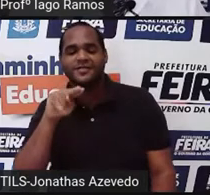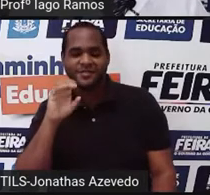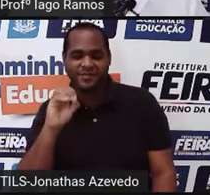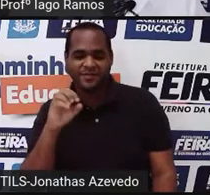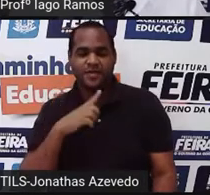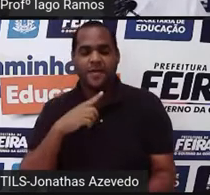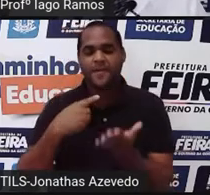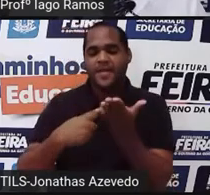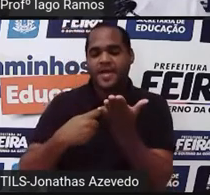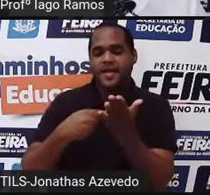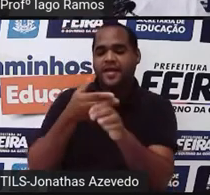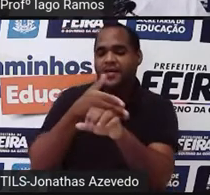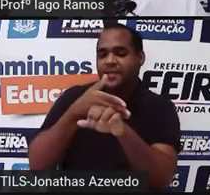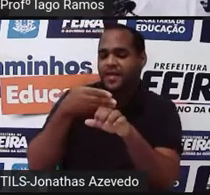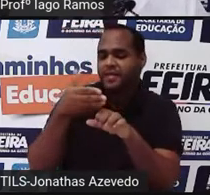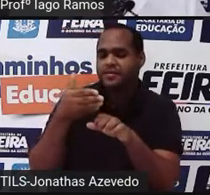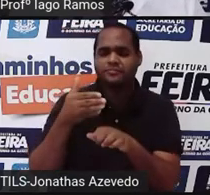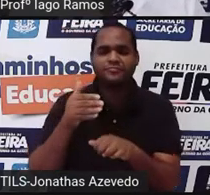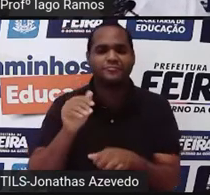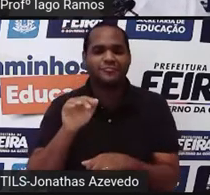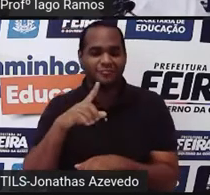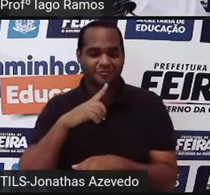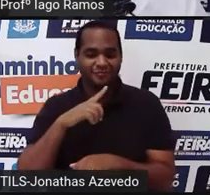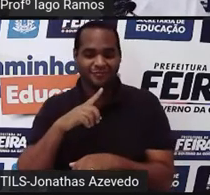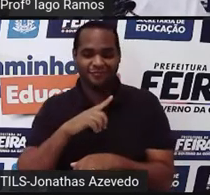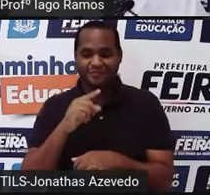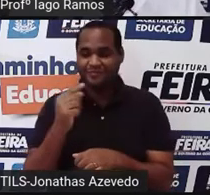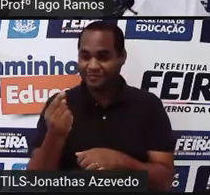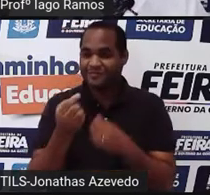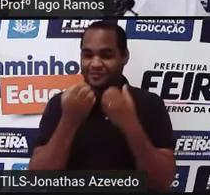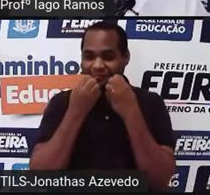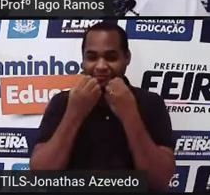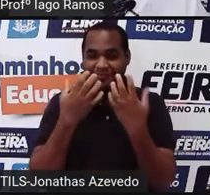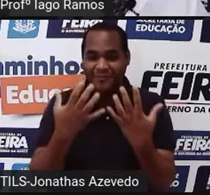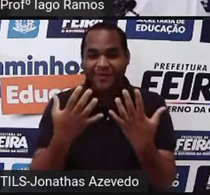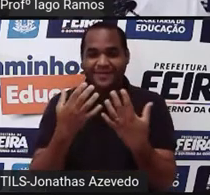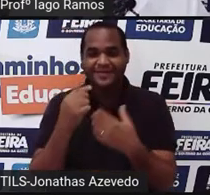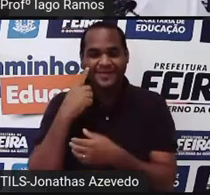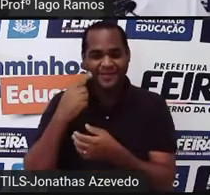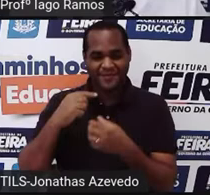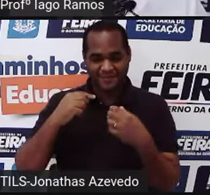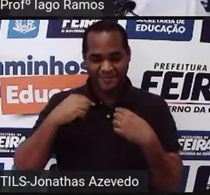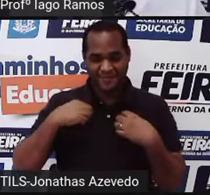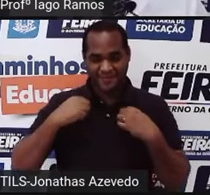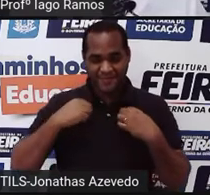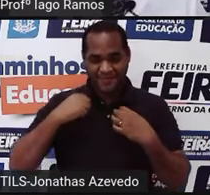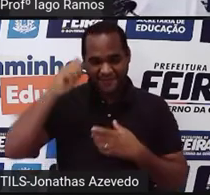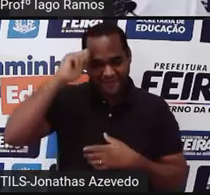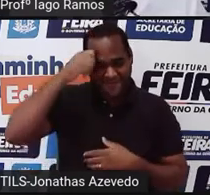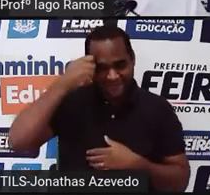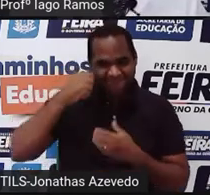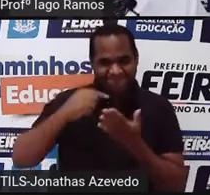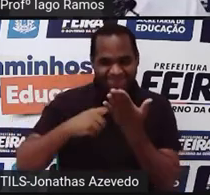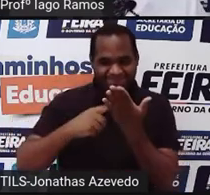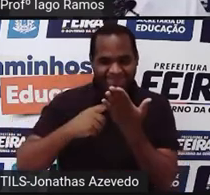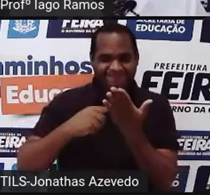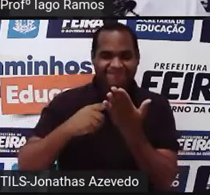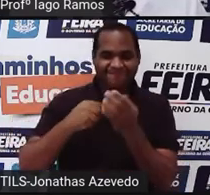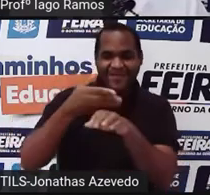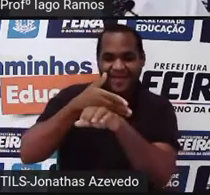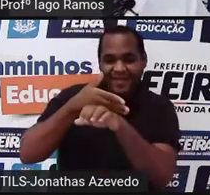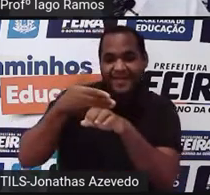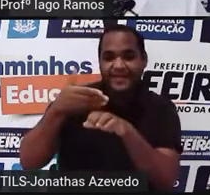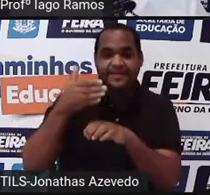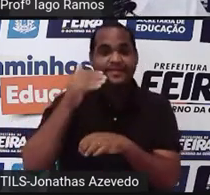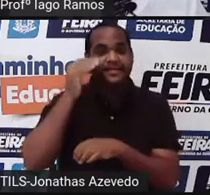pele branca, cabelos pretos, nesse momento visto uma camisa preta com alguns detalhezinhos brancos,